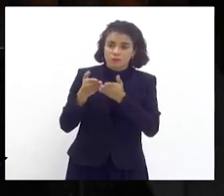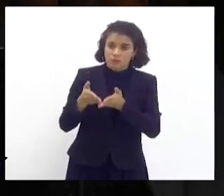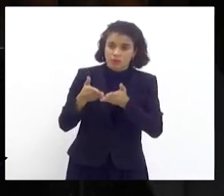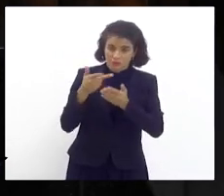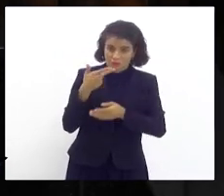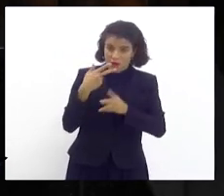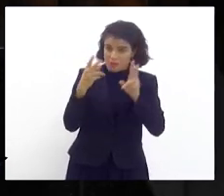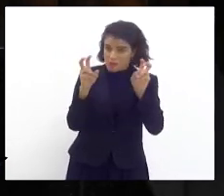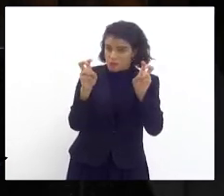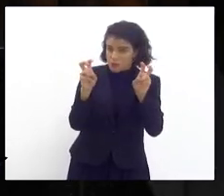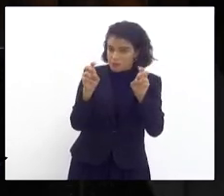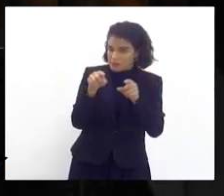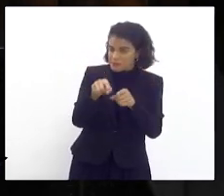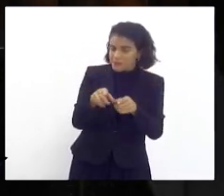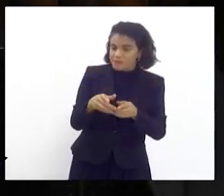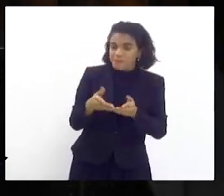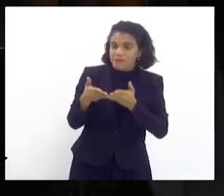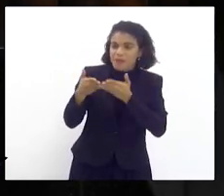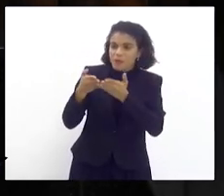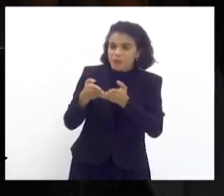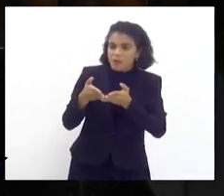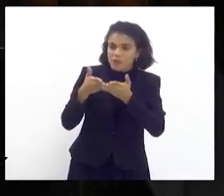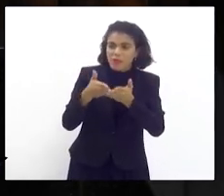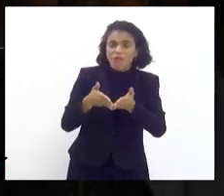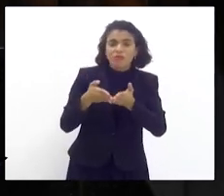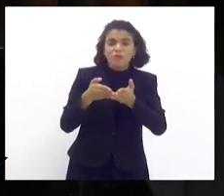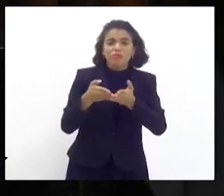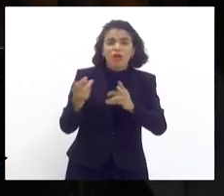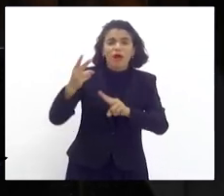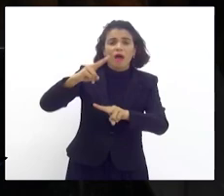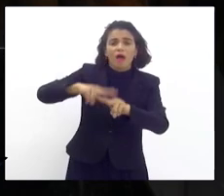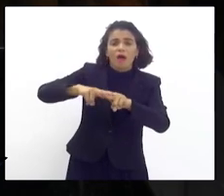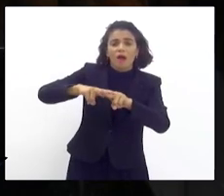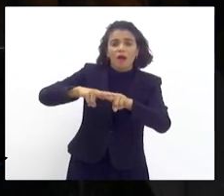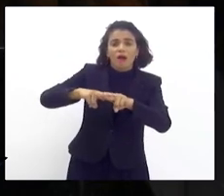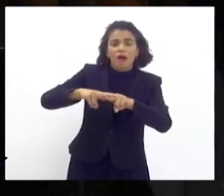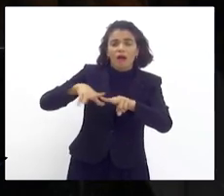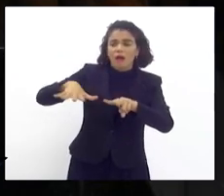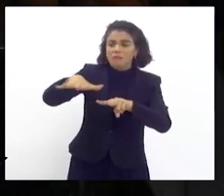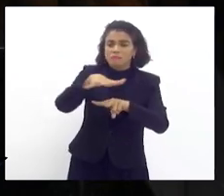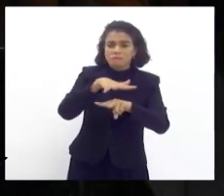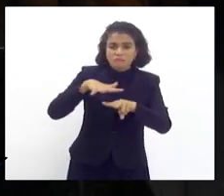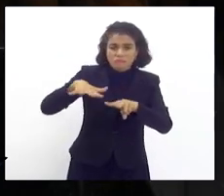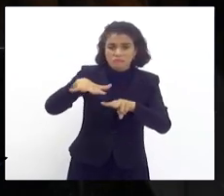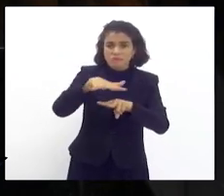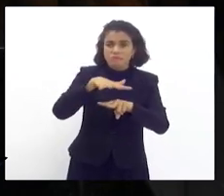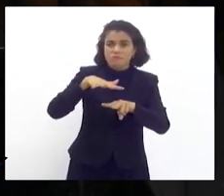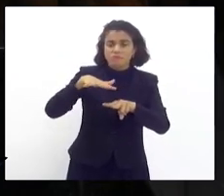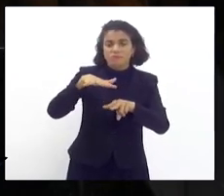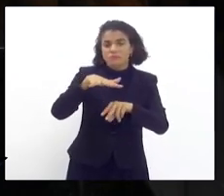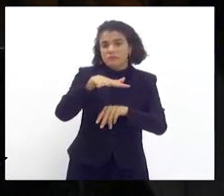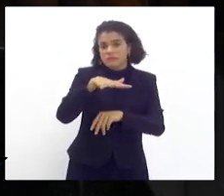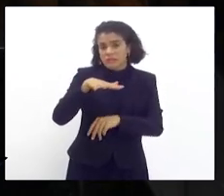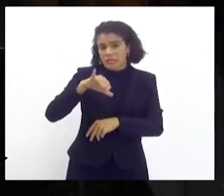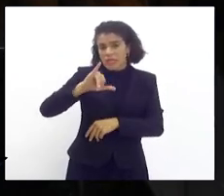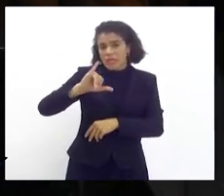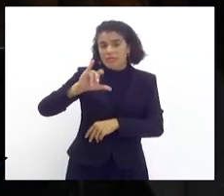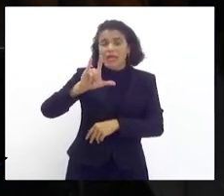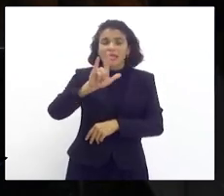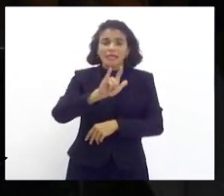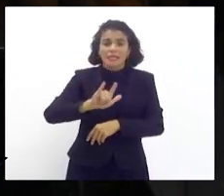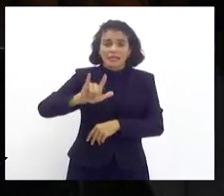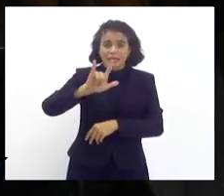falar sobre isso, que está encalhado nas proximidades da Ilha Grande.